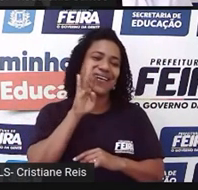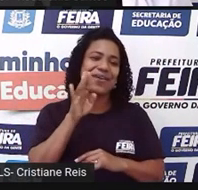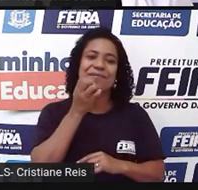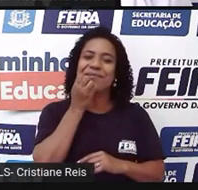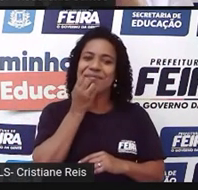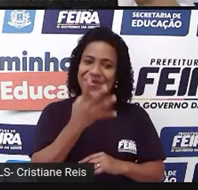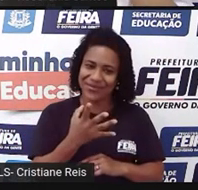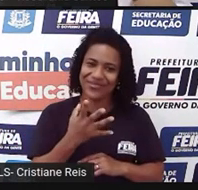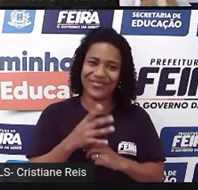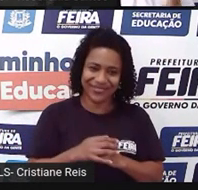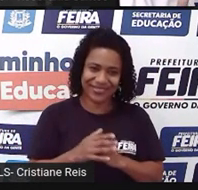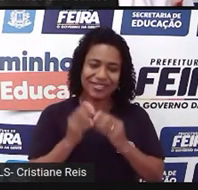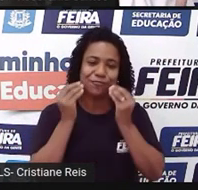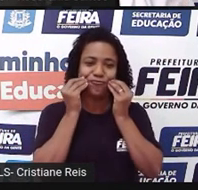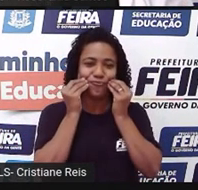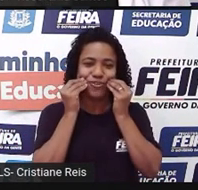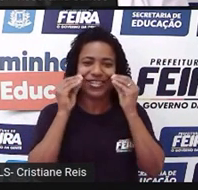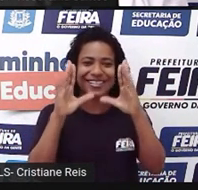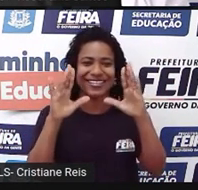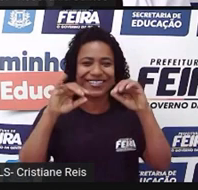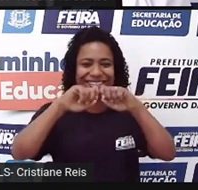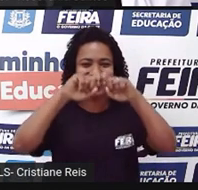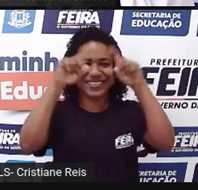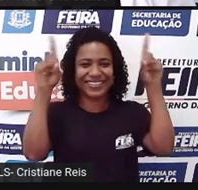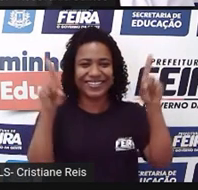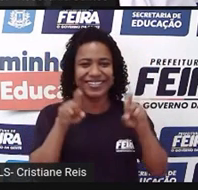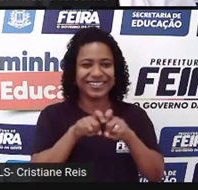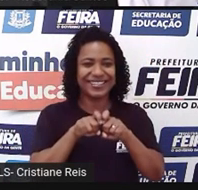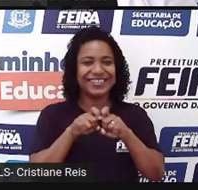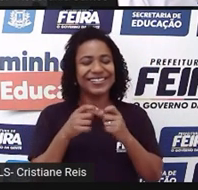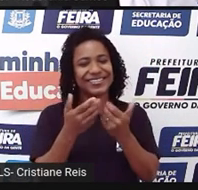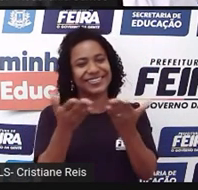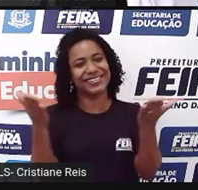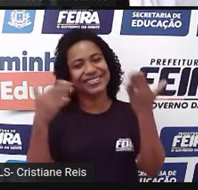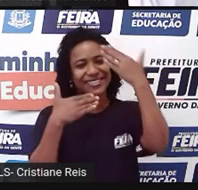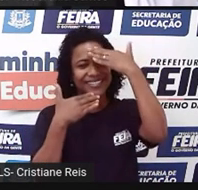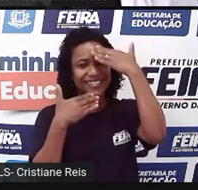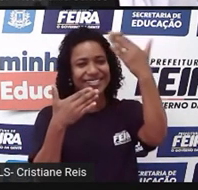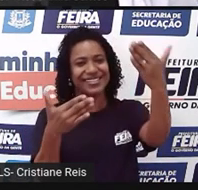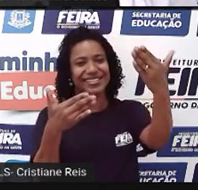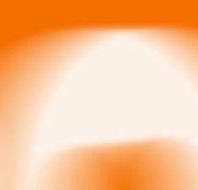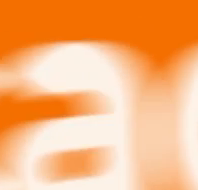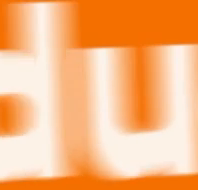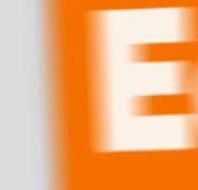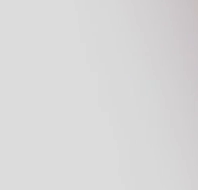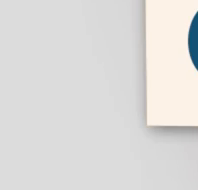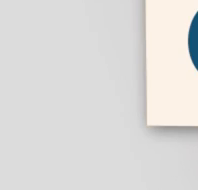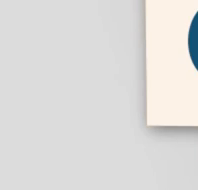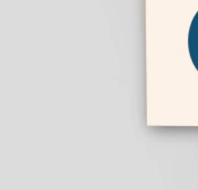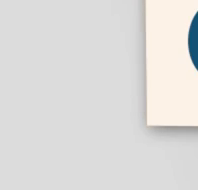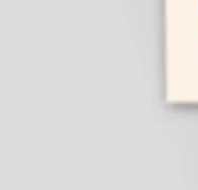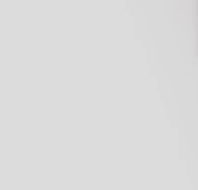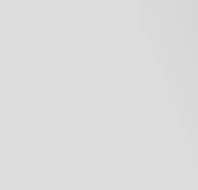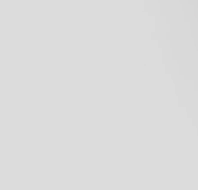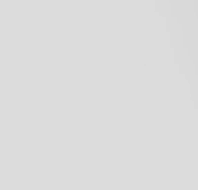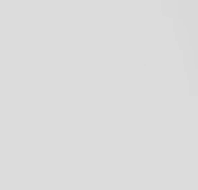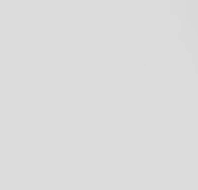fizeram lá. Então, um beijo no coração de todos vocês e obrigado por ter ficado com a gente até agora. tchau.